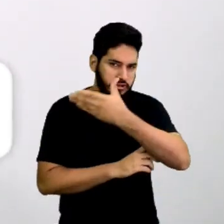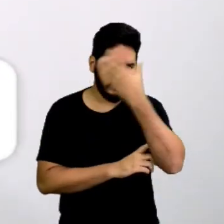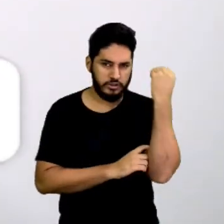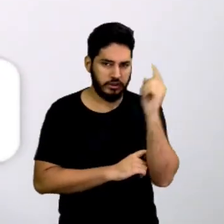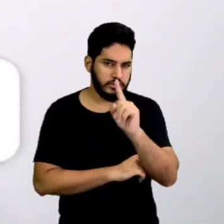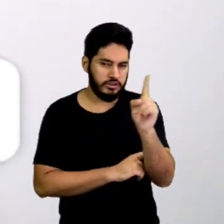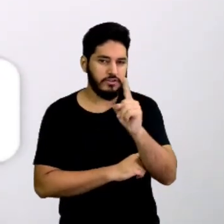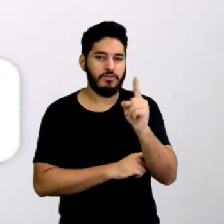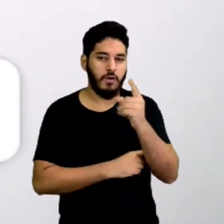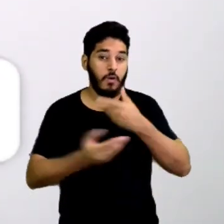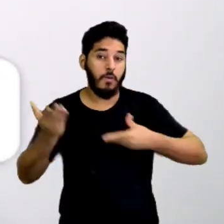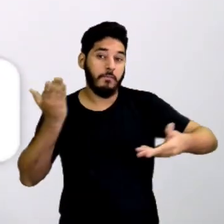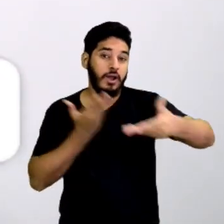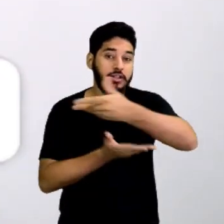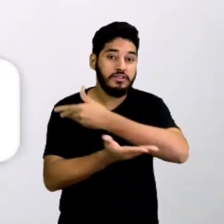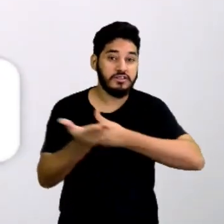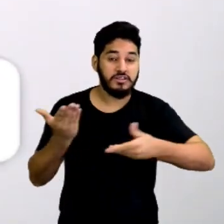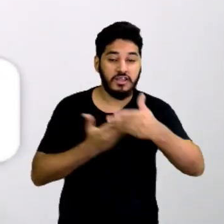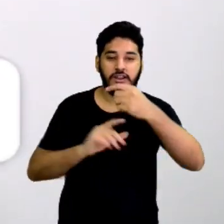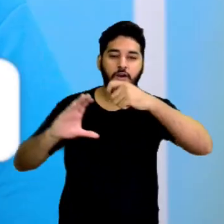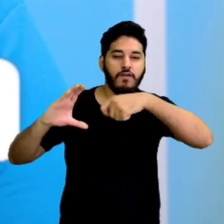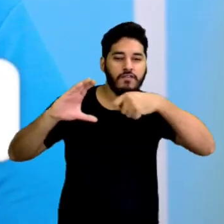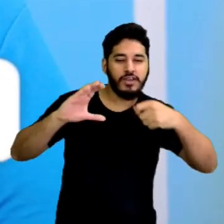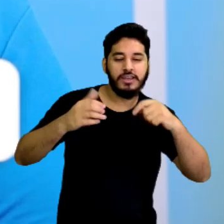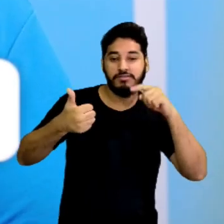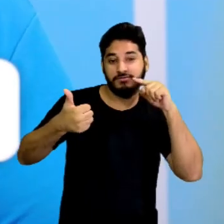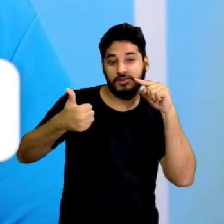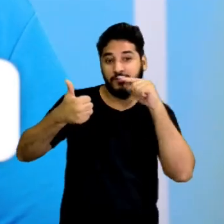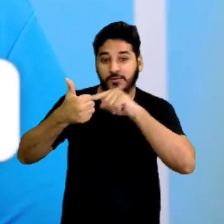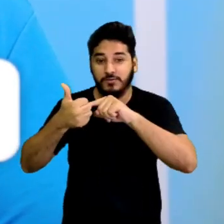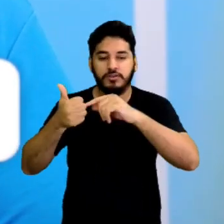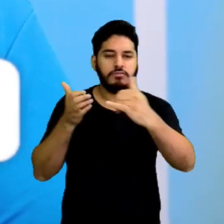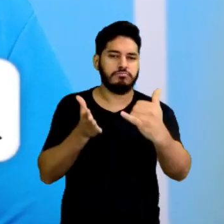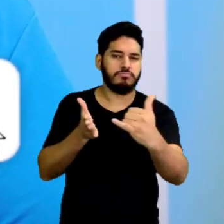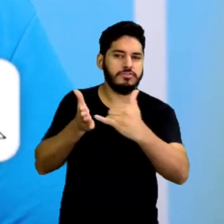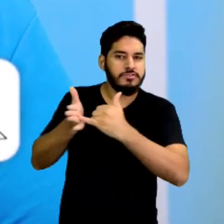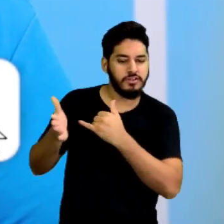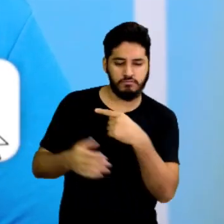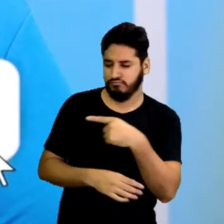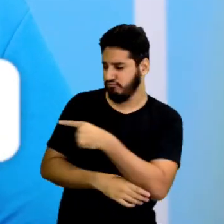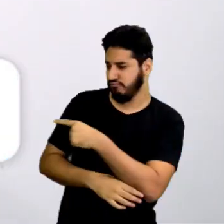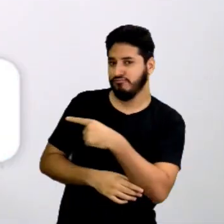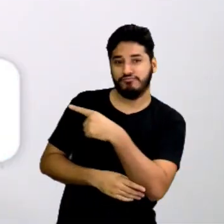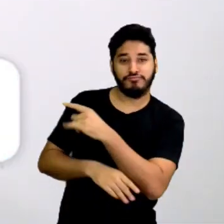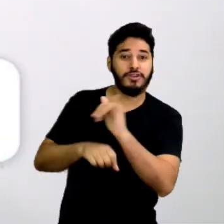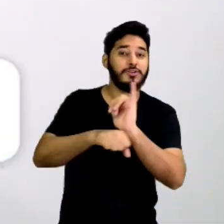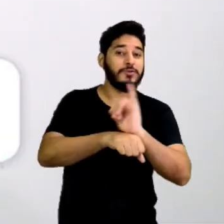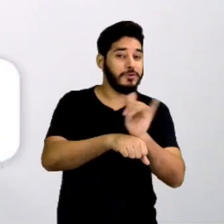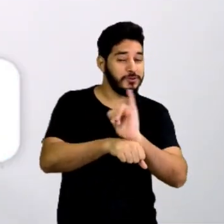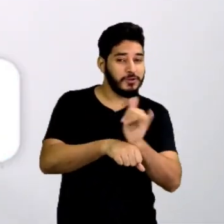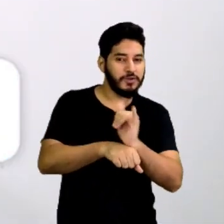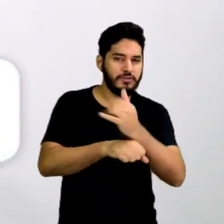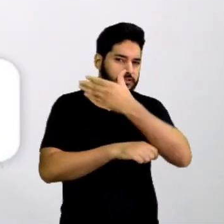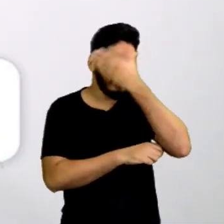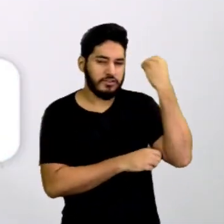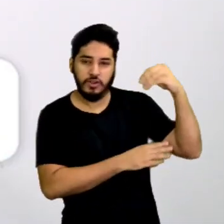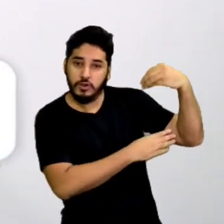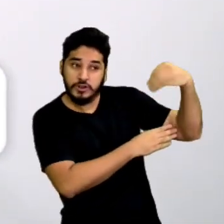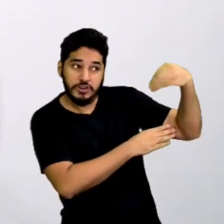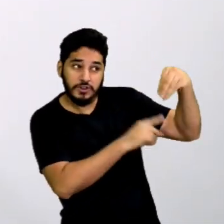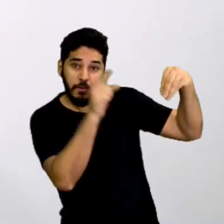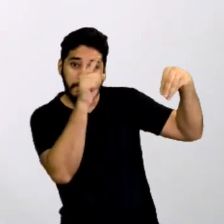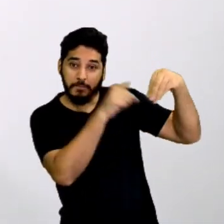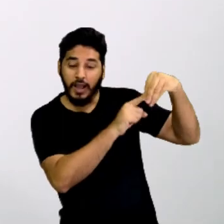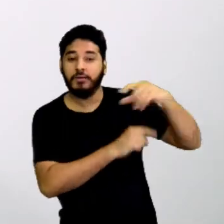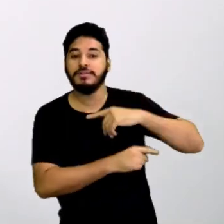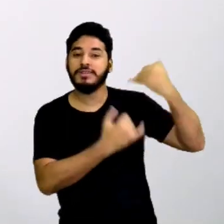Compartilhem o nosso vídeo, curtam... Inscrevam-se no nosso canal no YouTube. Não se esqueçam também de ativar o sininho para